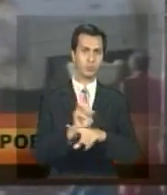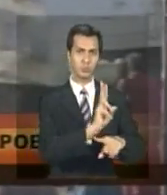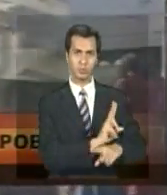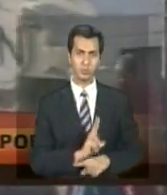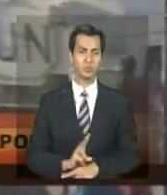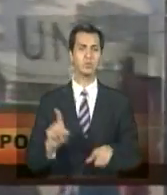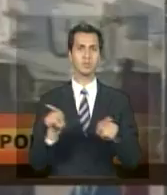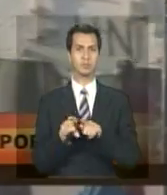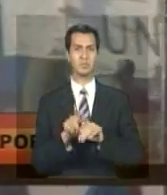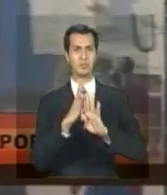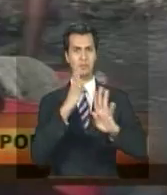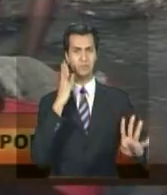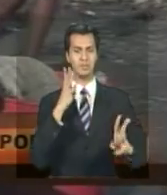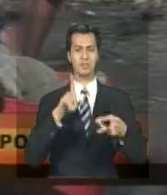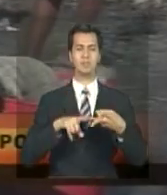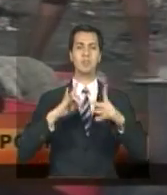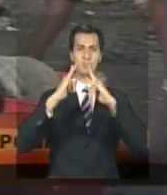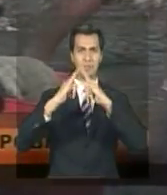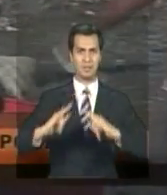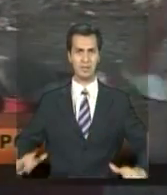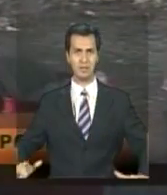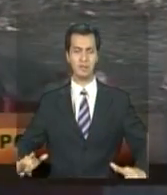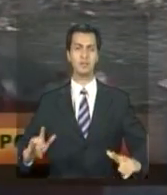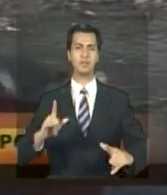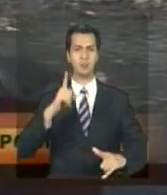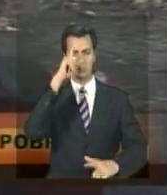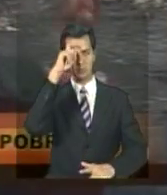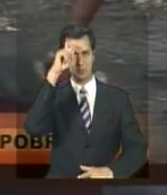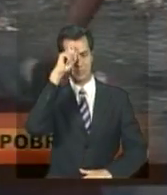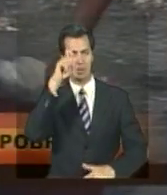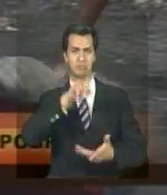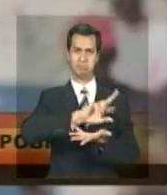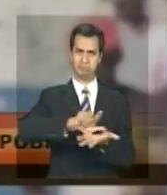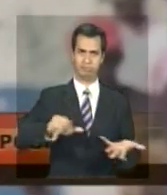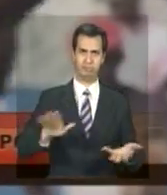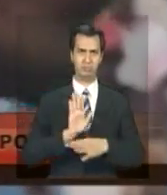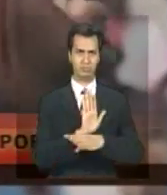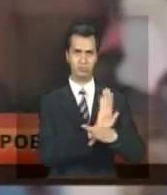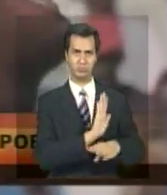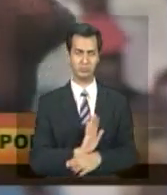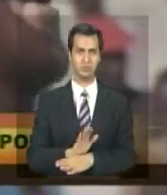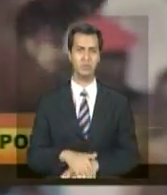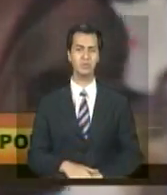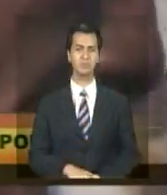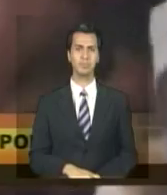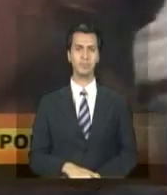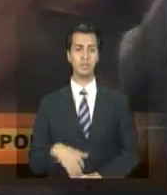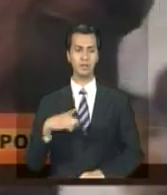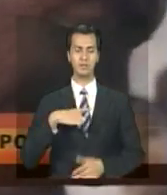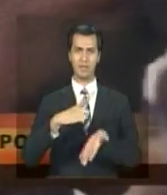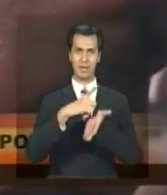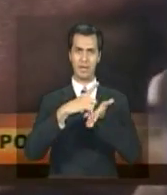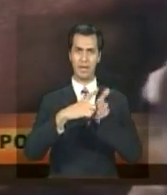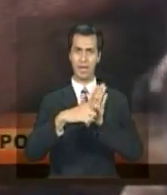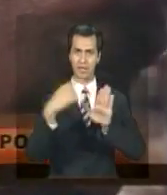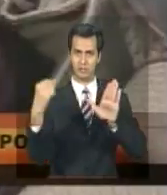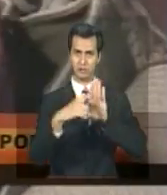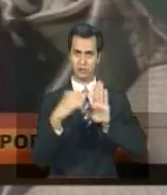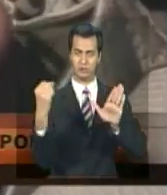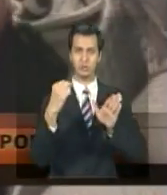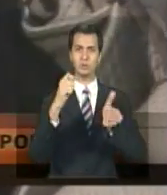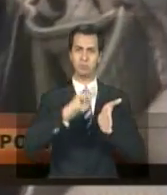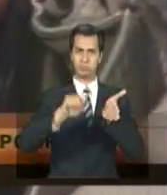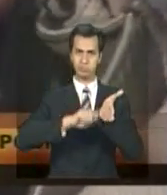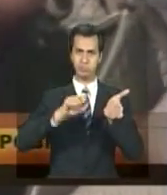por comida, nas barracas improvisadas como hospitais. Em artigo conjunto publicado recentemente, os